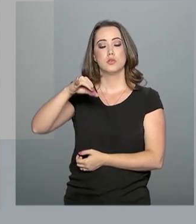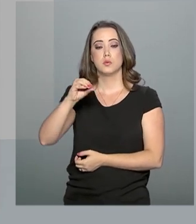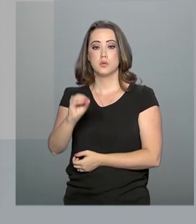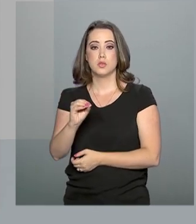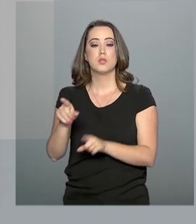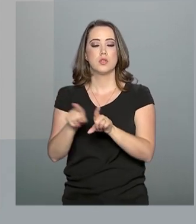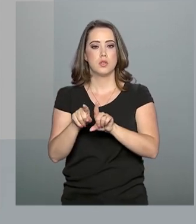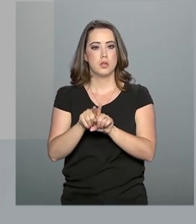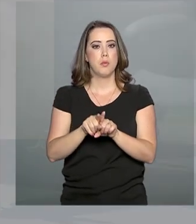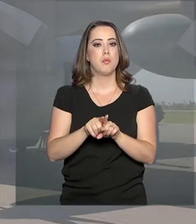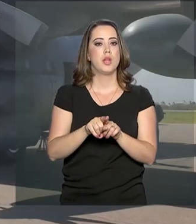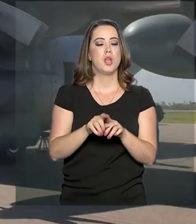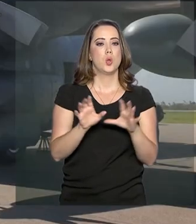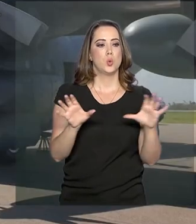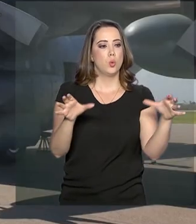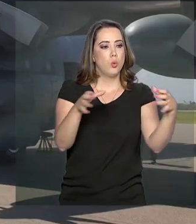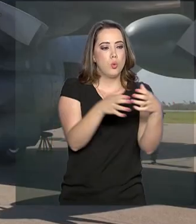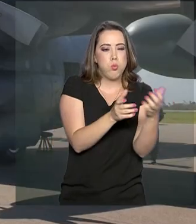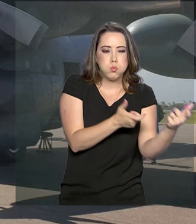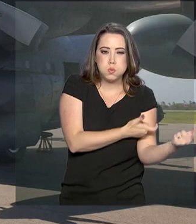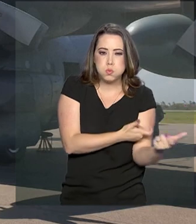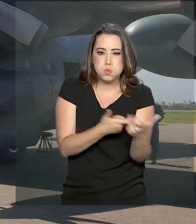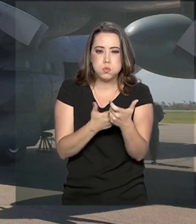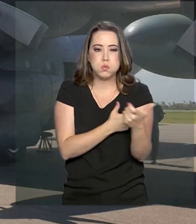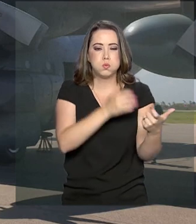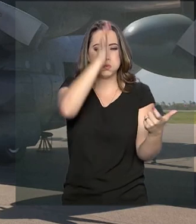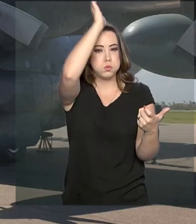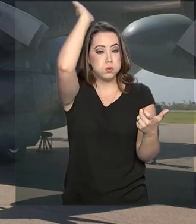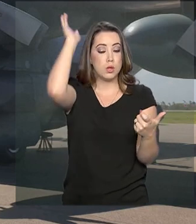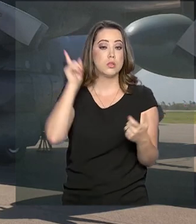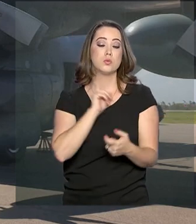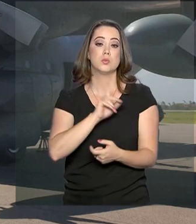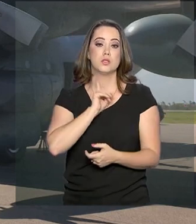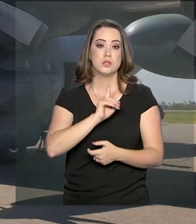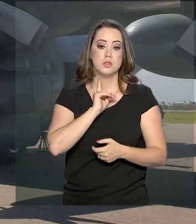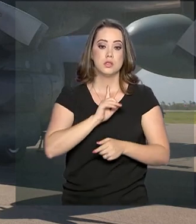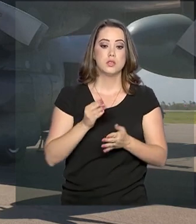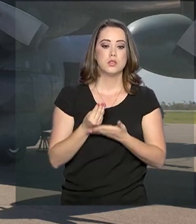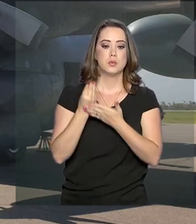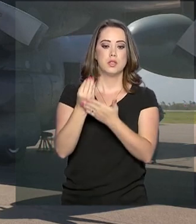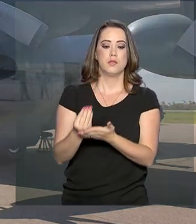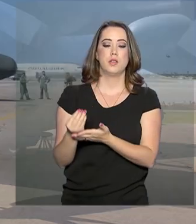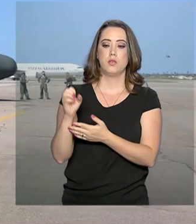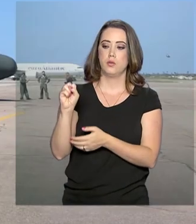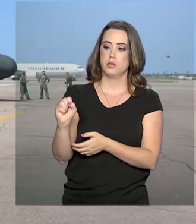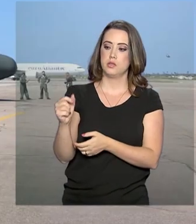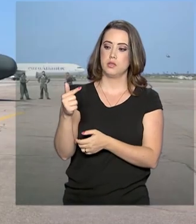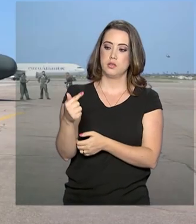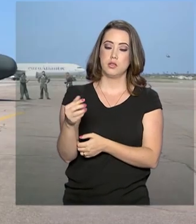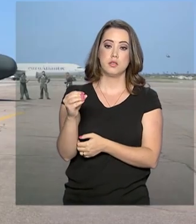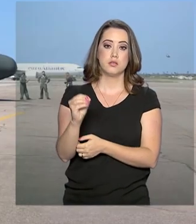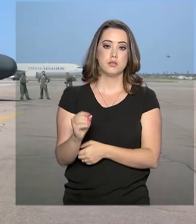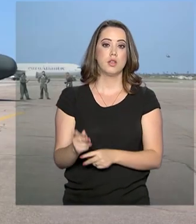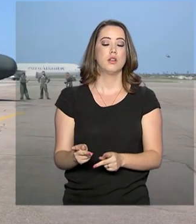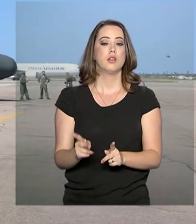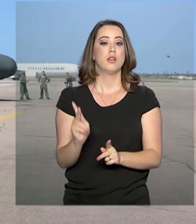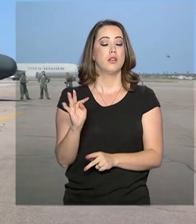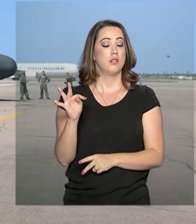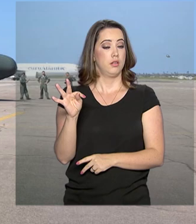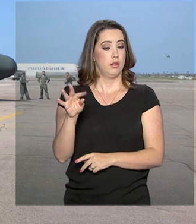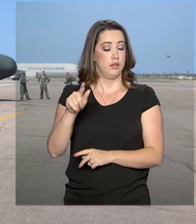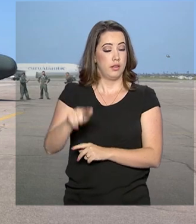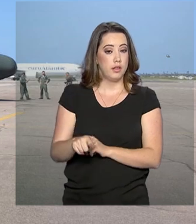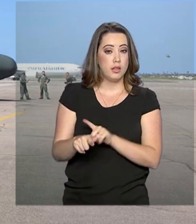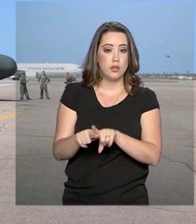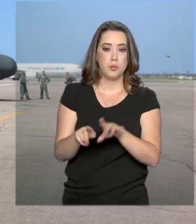Gerais. Além dos militares, os aviões levaram 870 quilos de material fornecidos pelo Ministério da